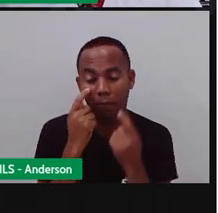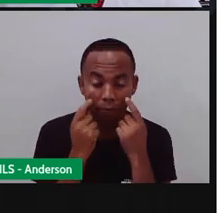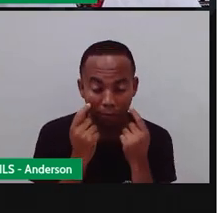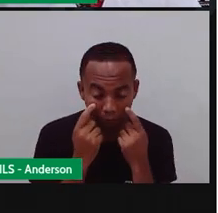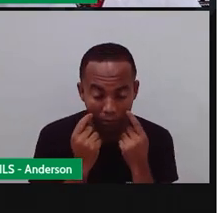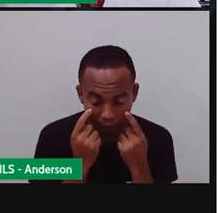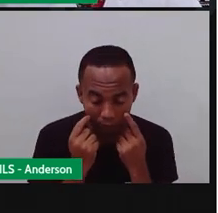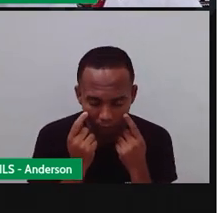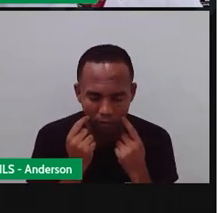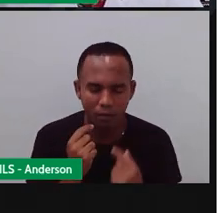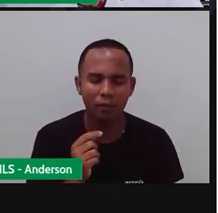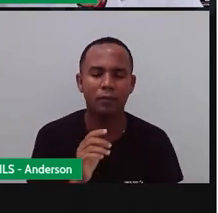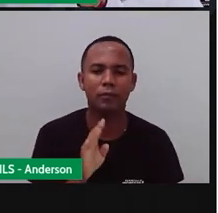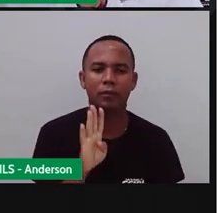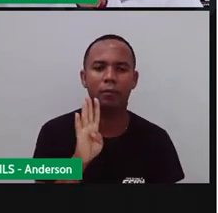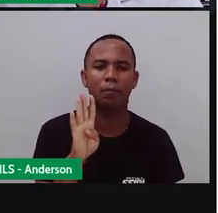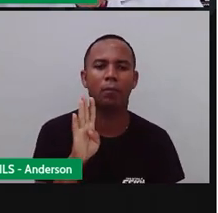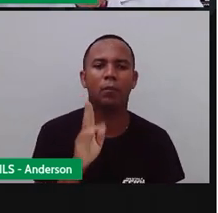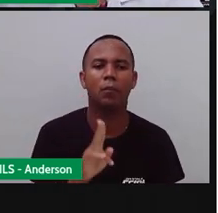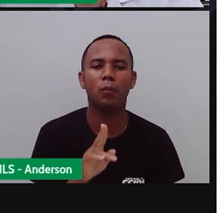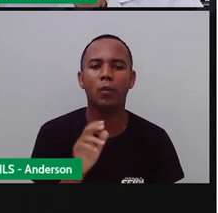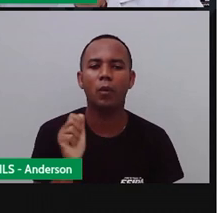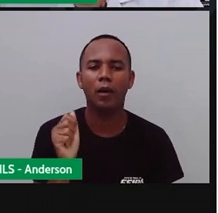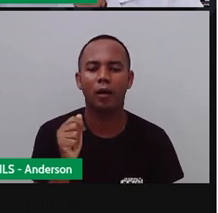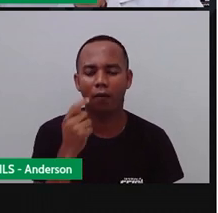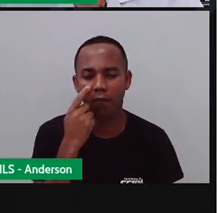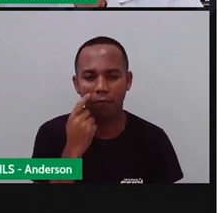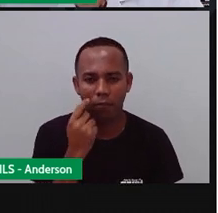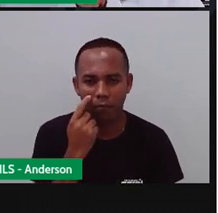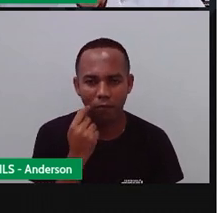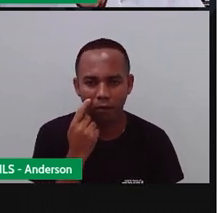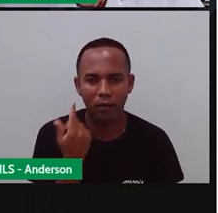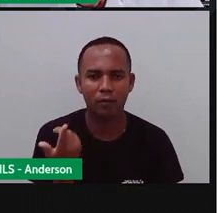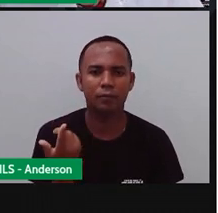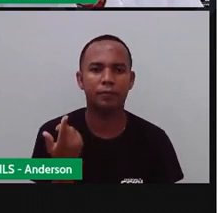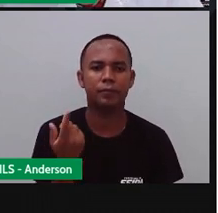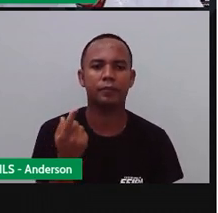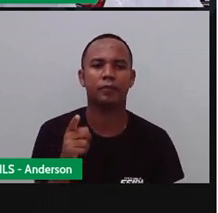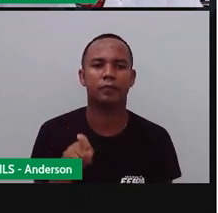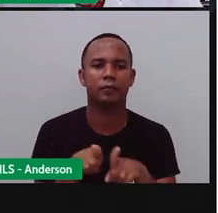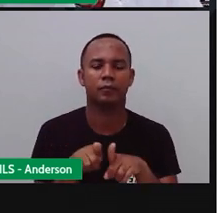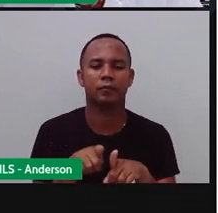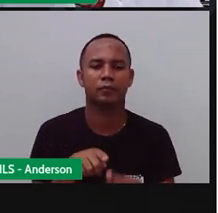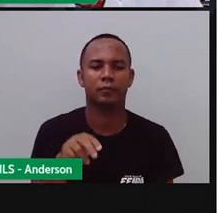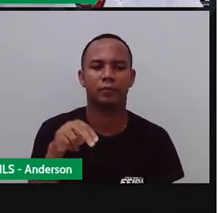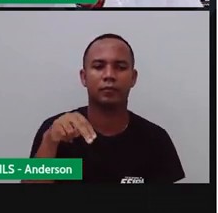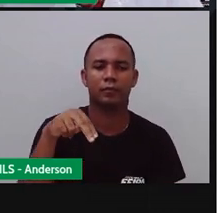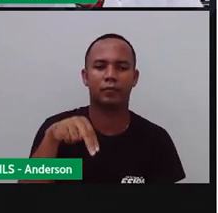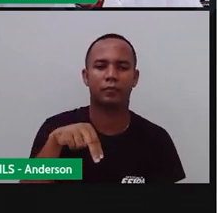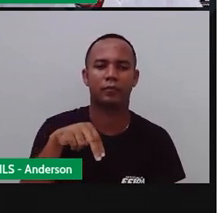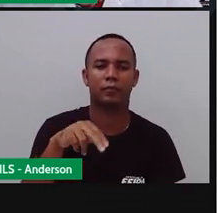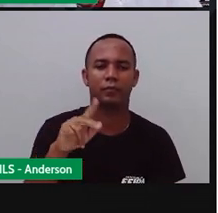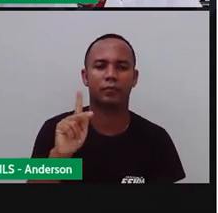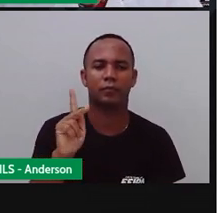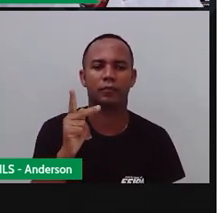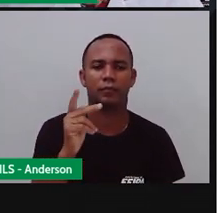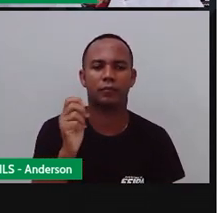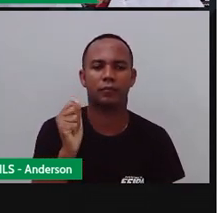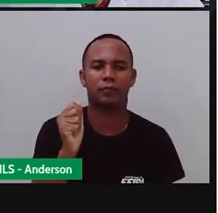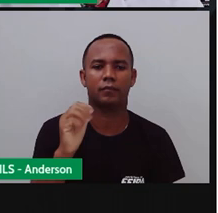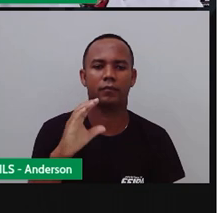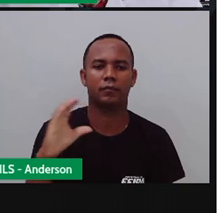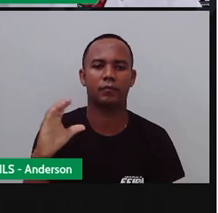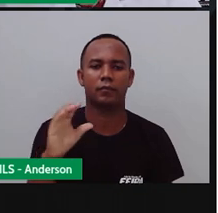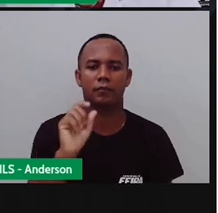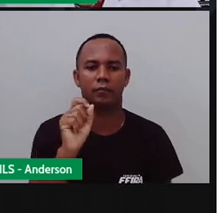O som de um choro. Mas se eu digo, nhac, nhac, imita o som de uma